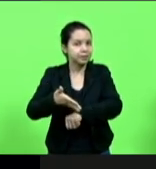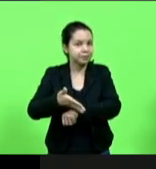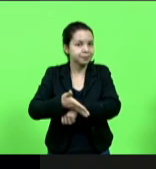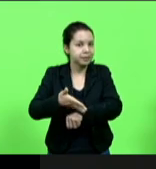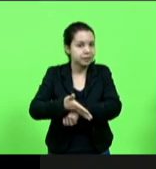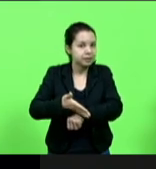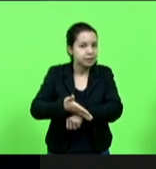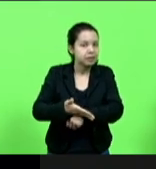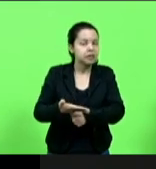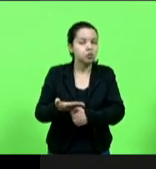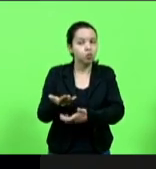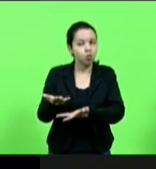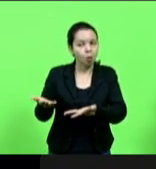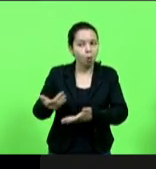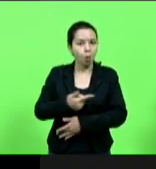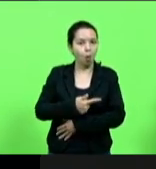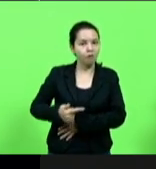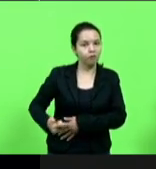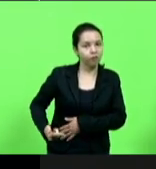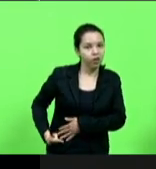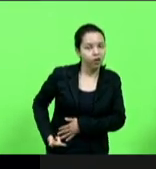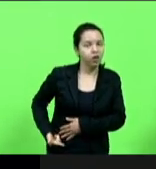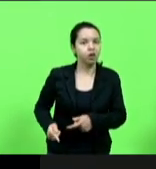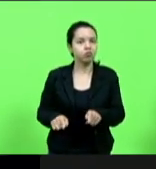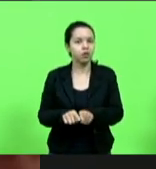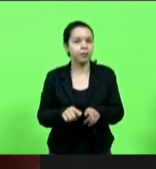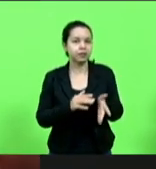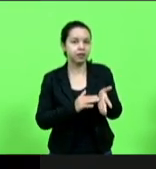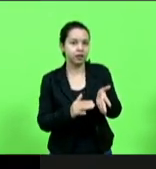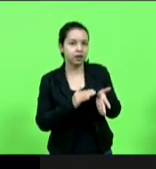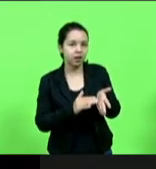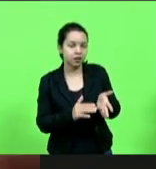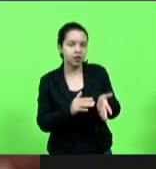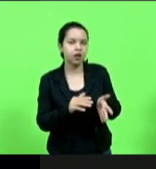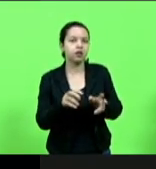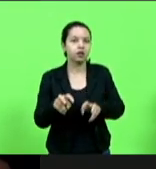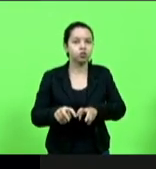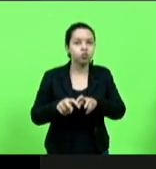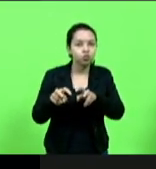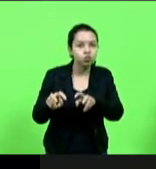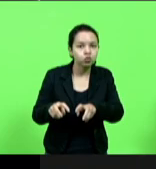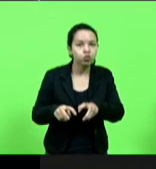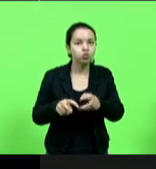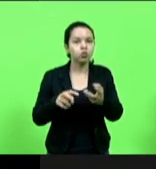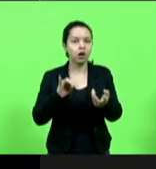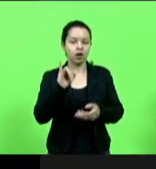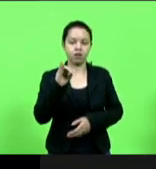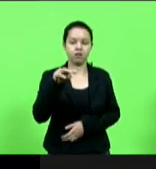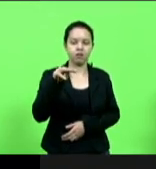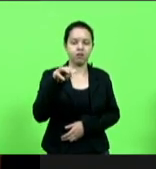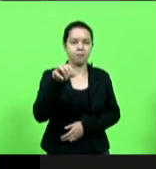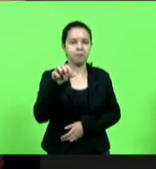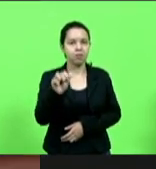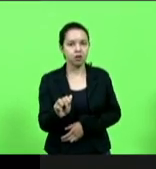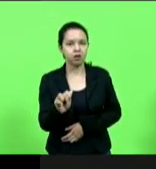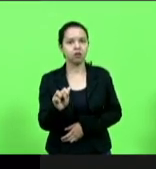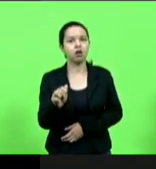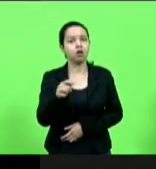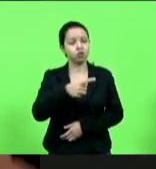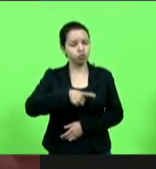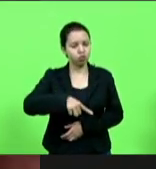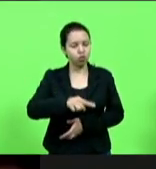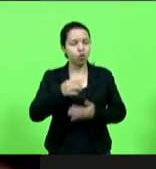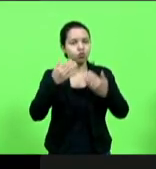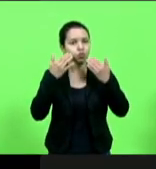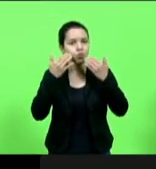do estado através da secretaria da agricultura através do IMA para que a gente mostre